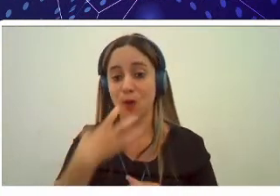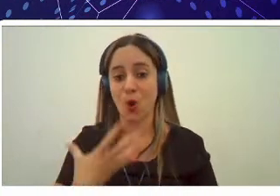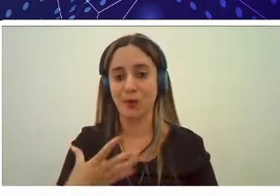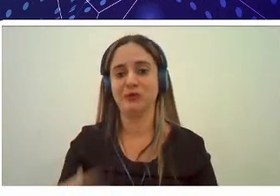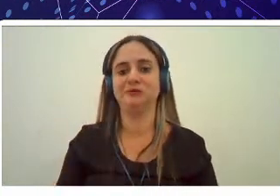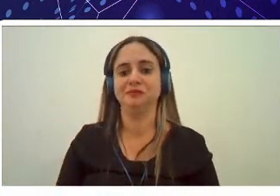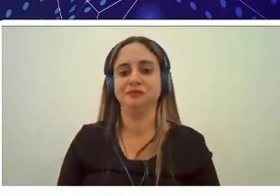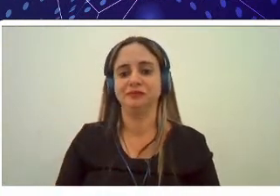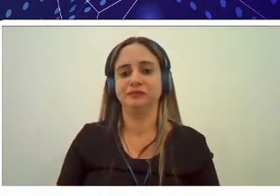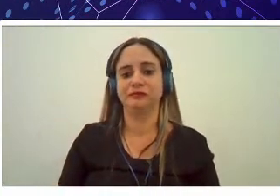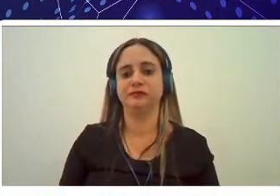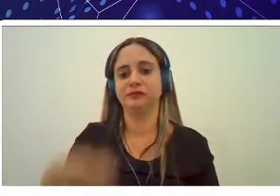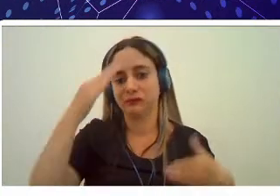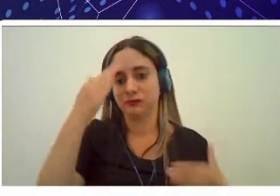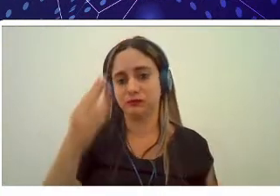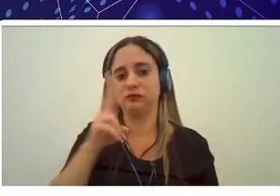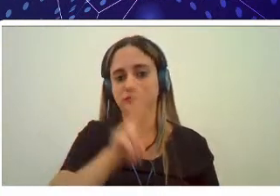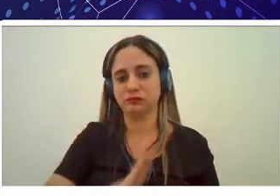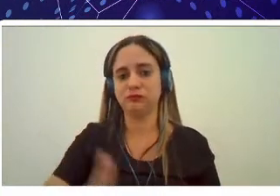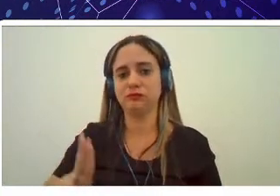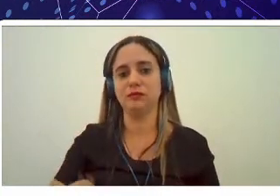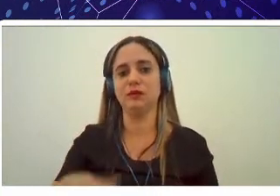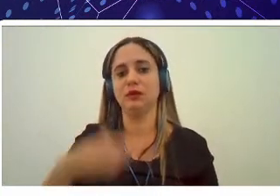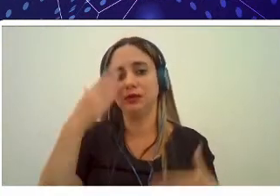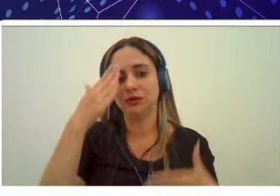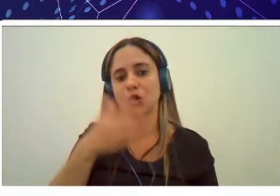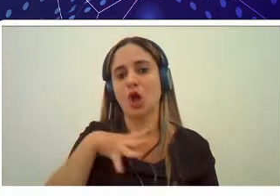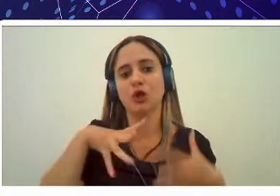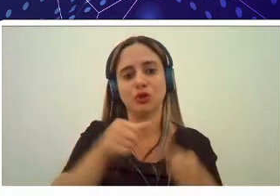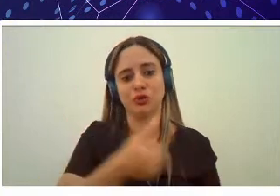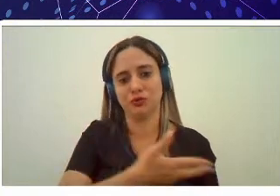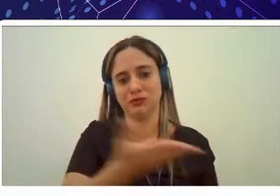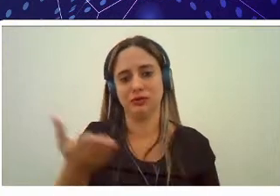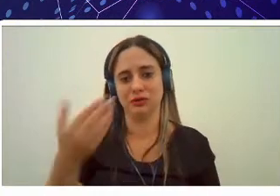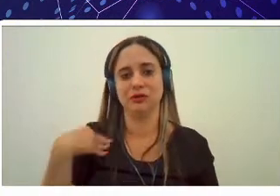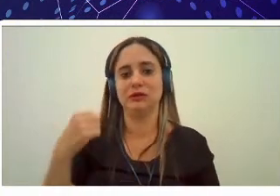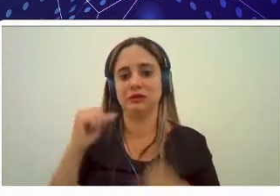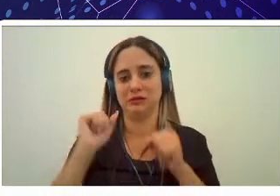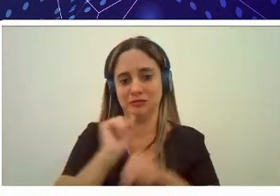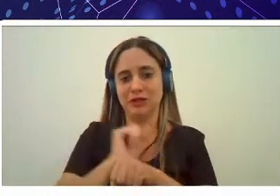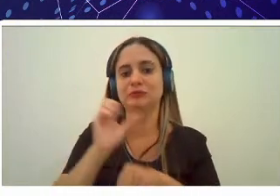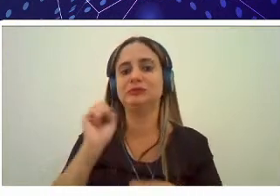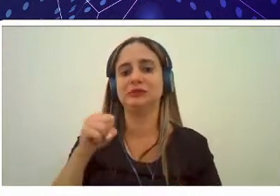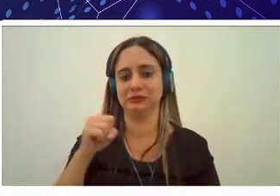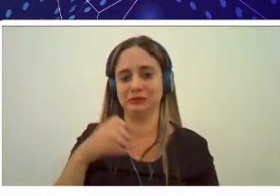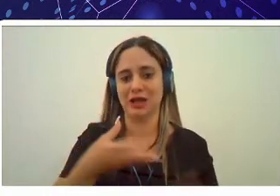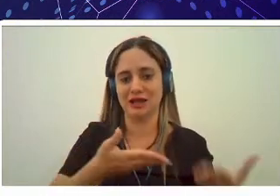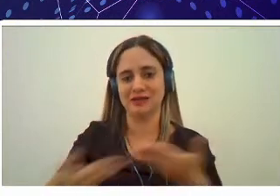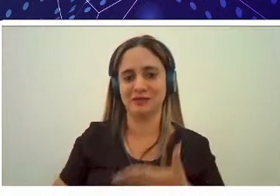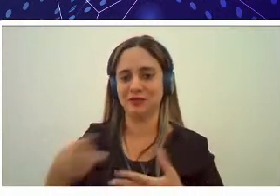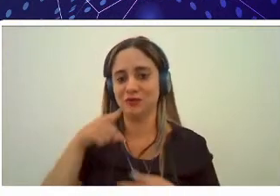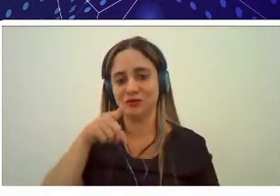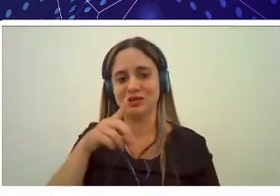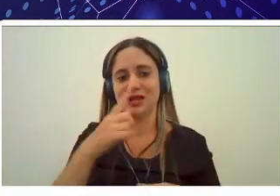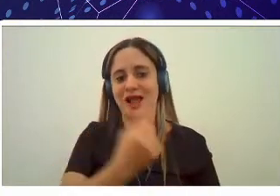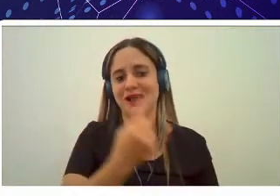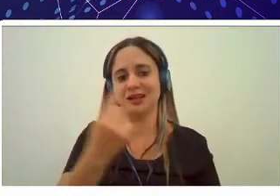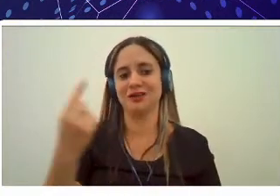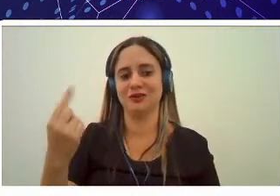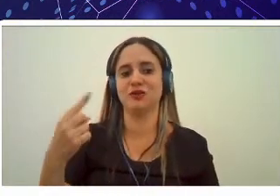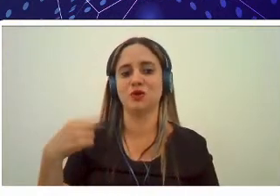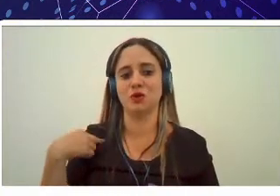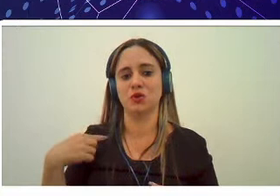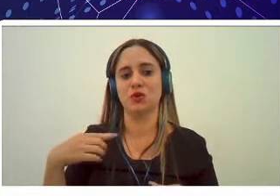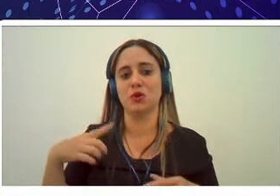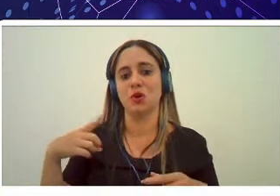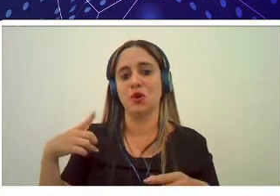então eu agradeço a universidade agradeço todos vocês e esperamos sim receber cada um de vocês no nosso campus né o